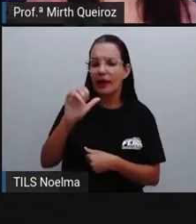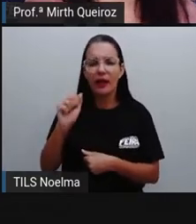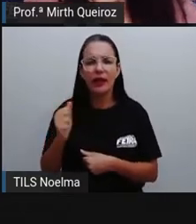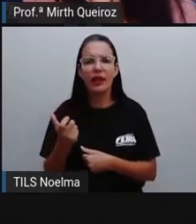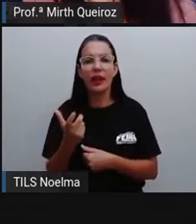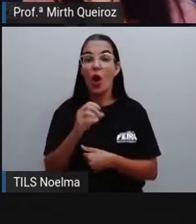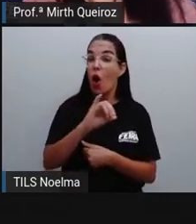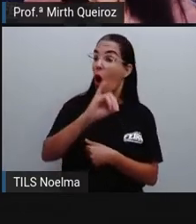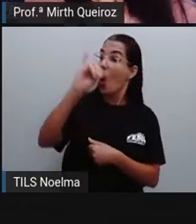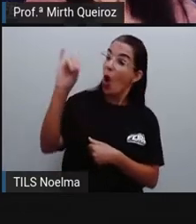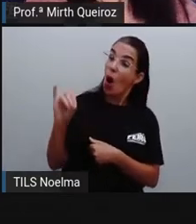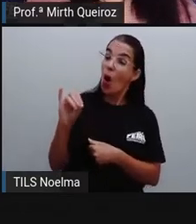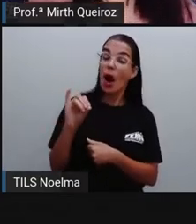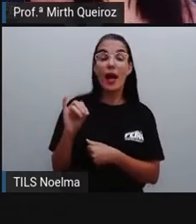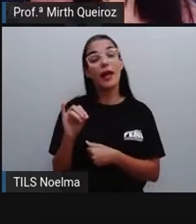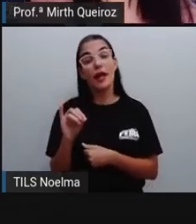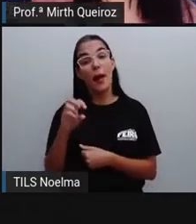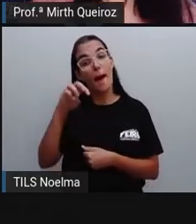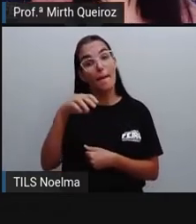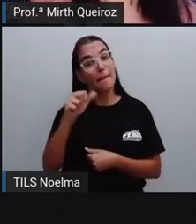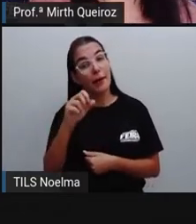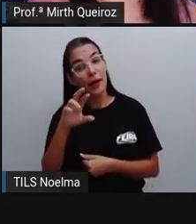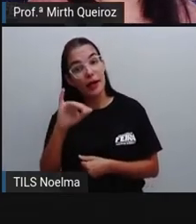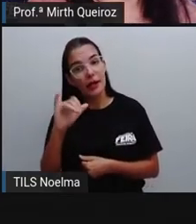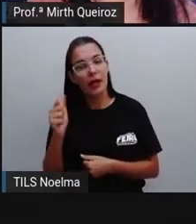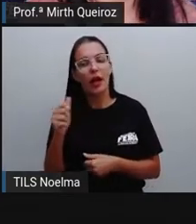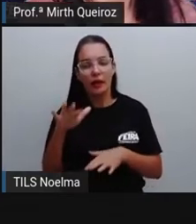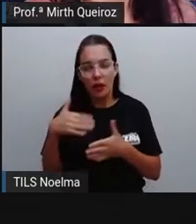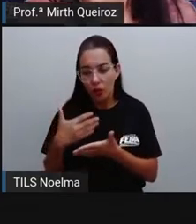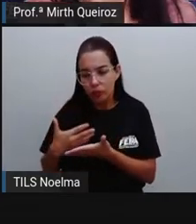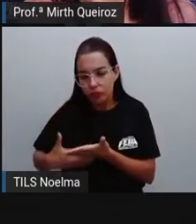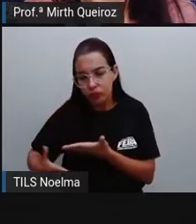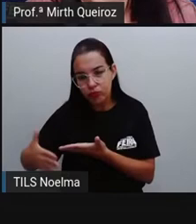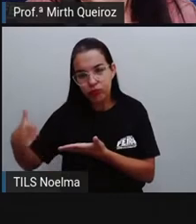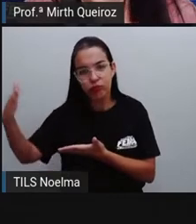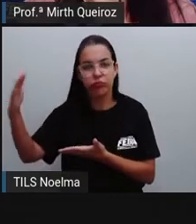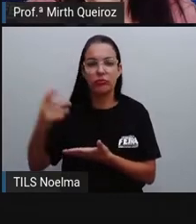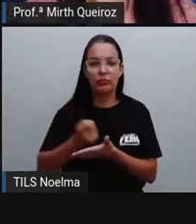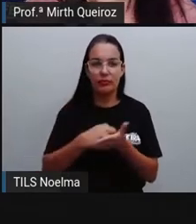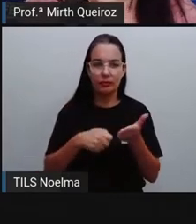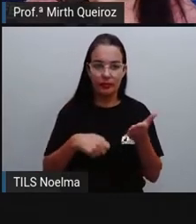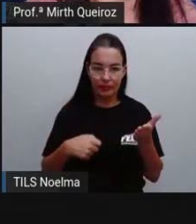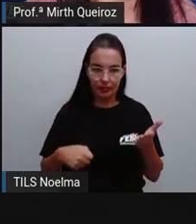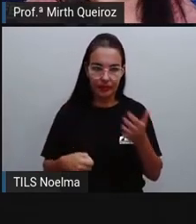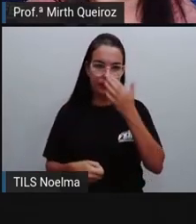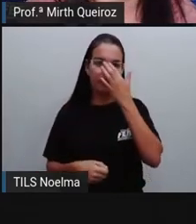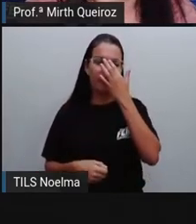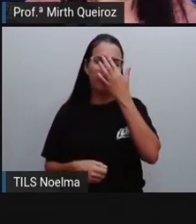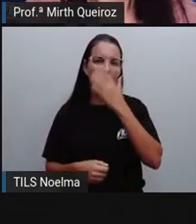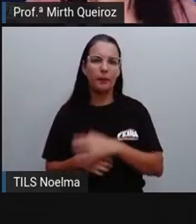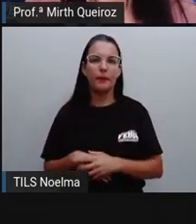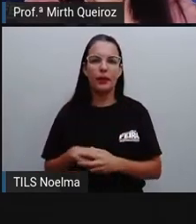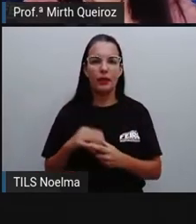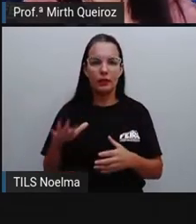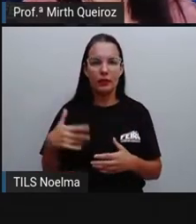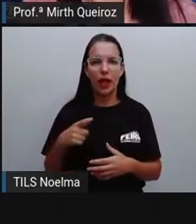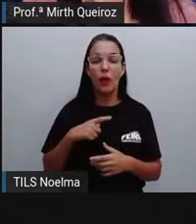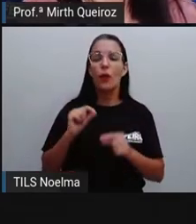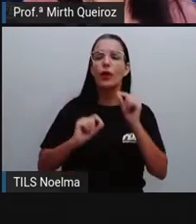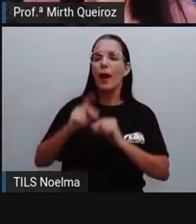Olá, Maria. E dá sequência aí a carta, né? Mas nós vamos ter um vocativo logo no início que já vai